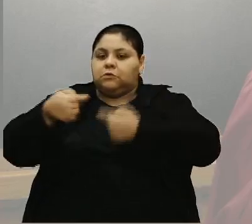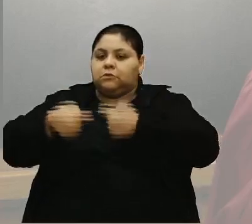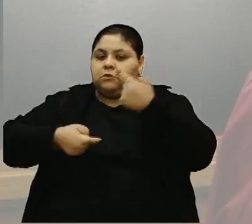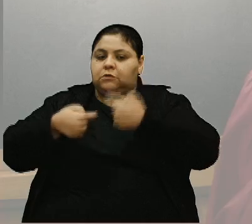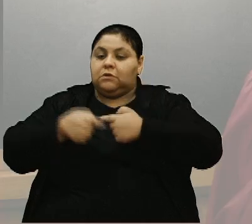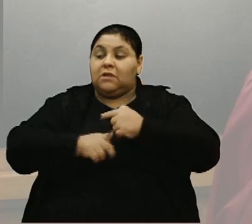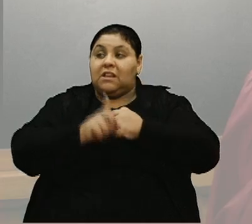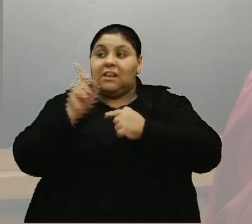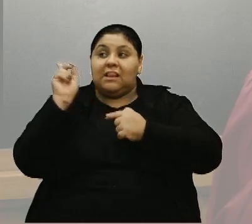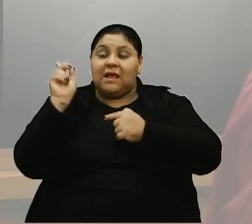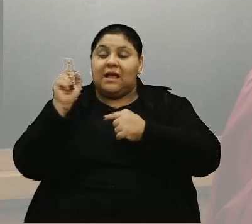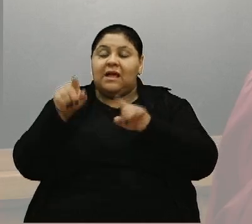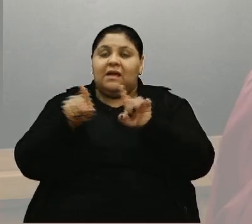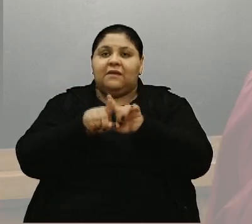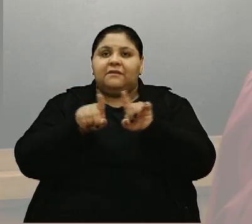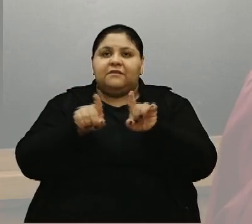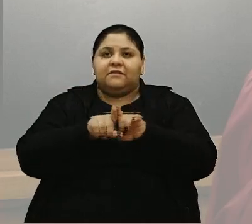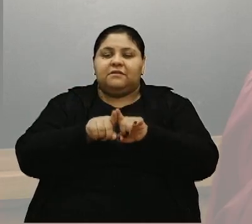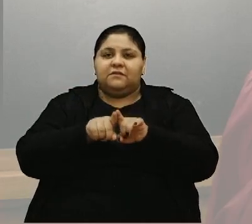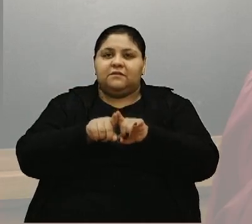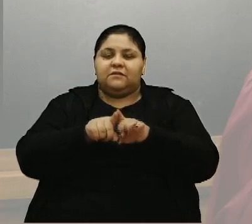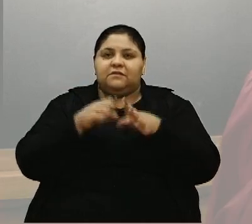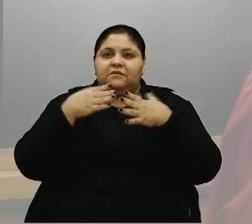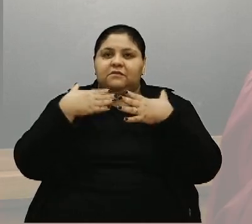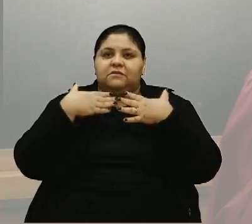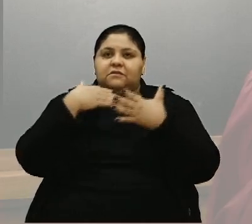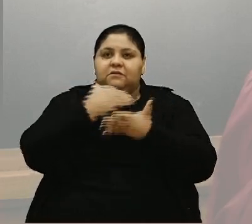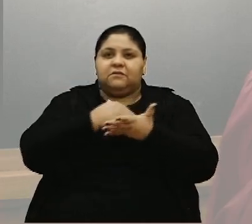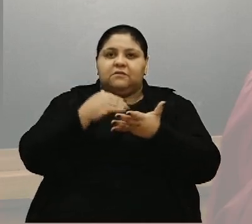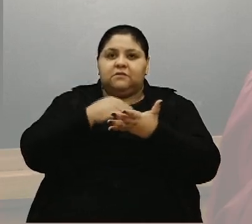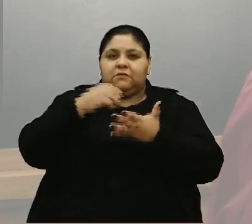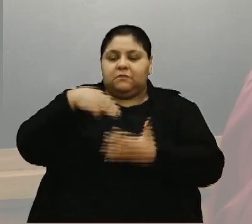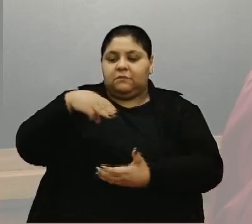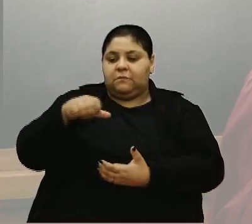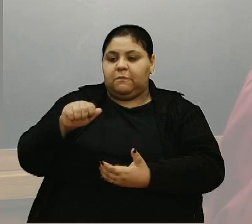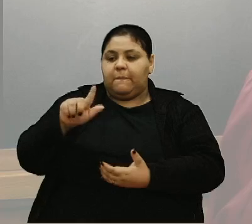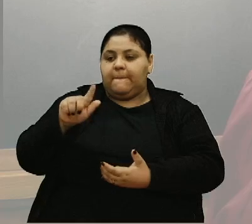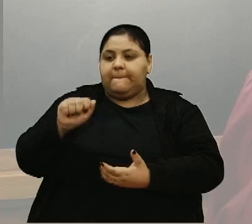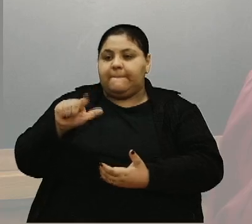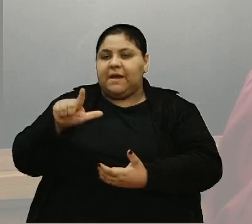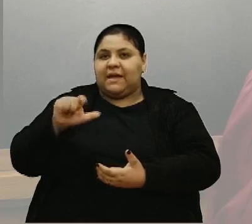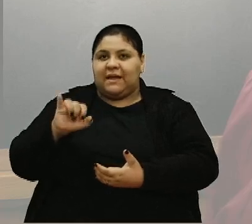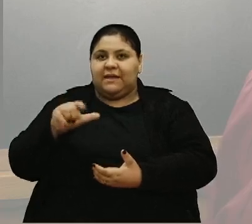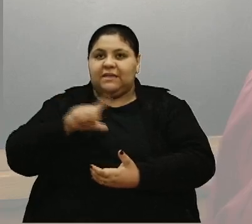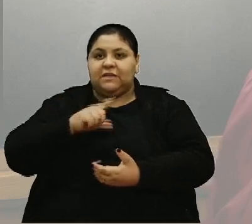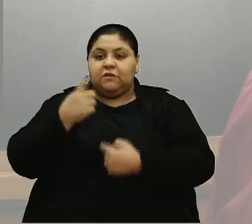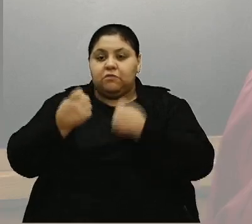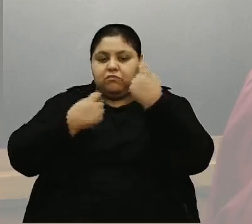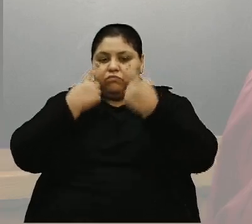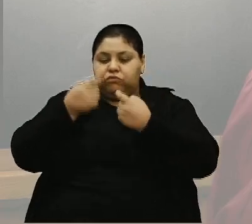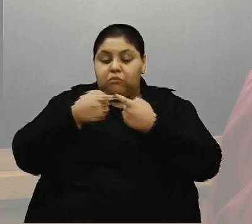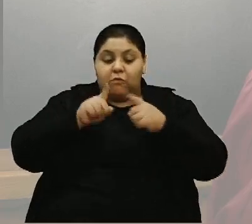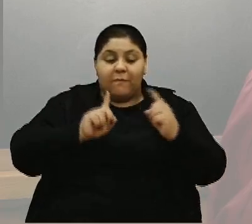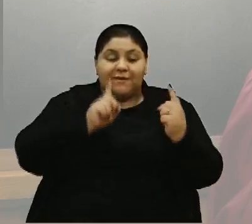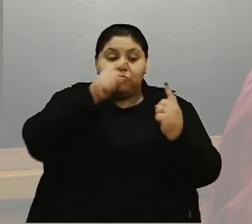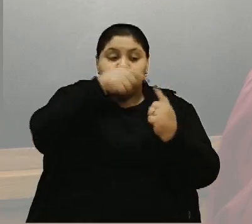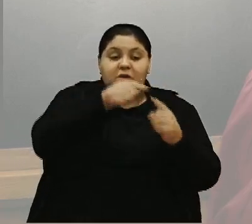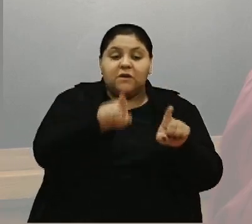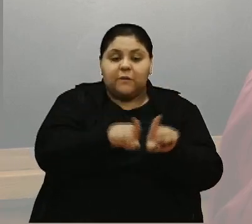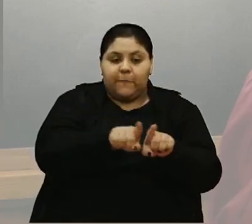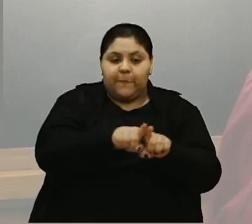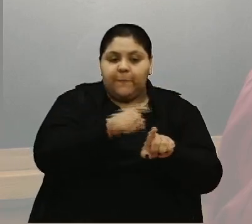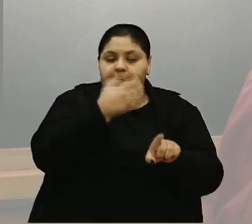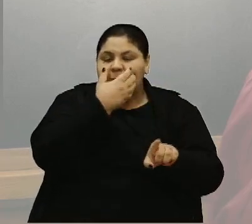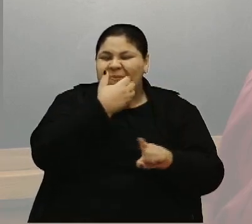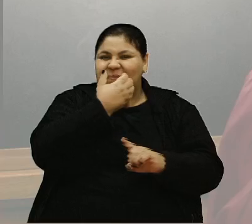lá, inclusive com a secretária Magali, de ter esta preocupação, mas o objetivo também foi